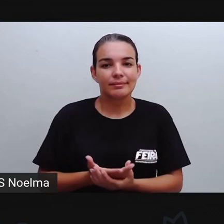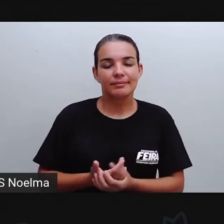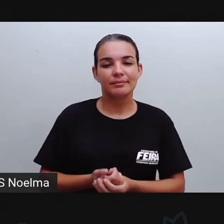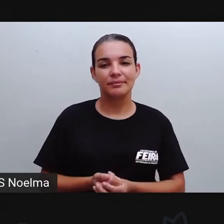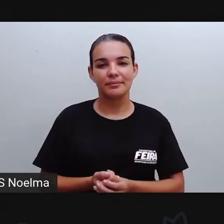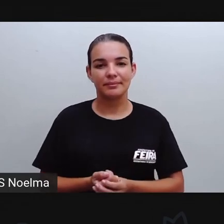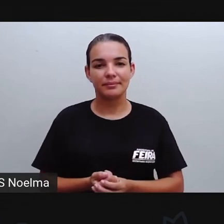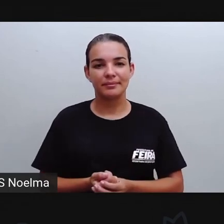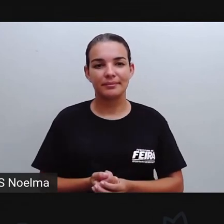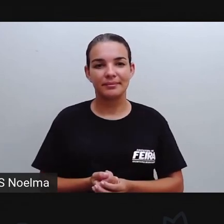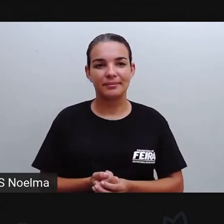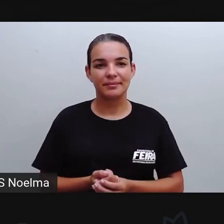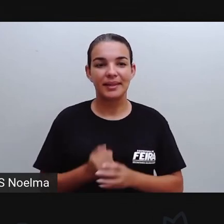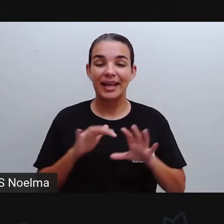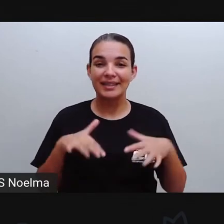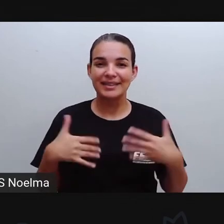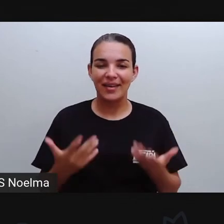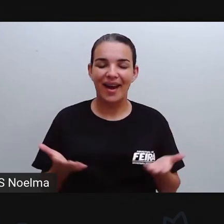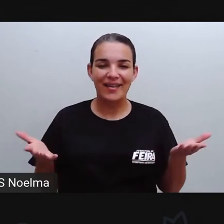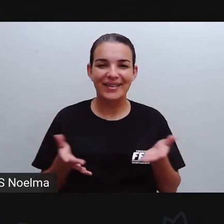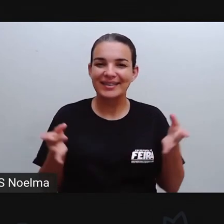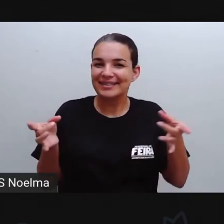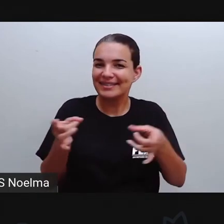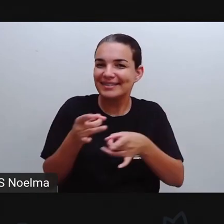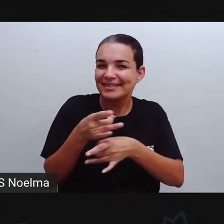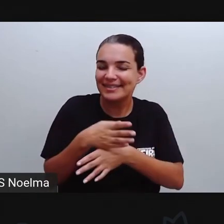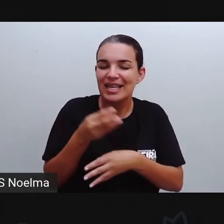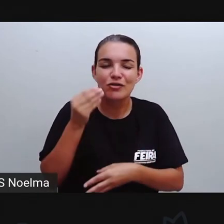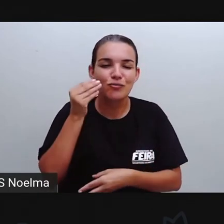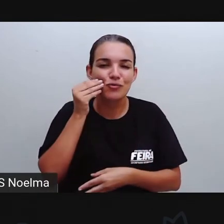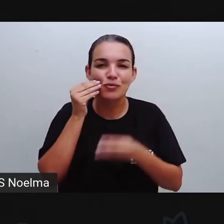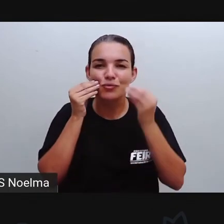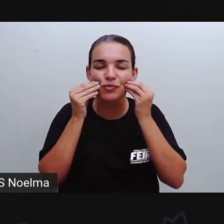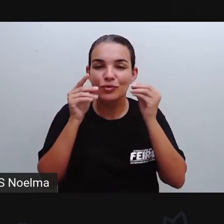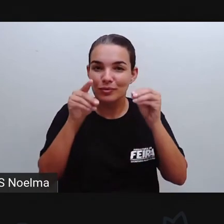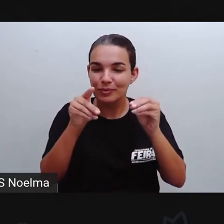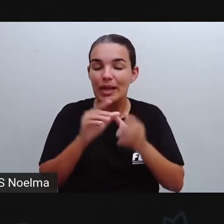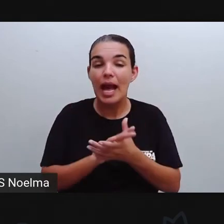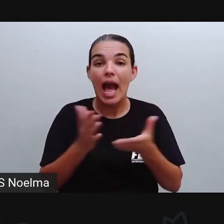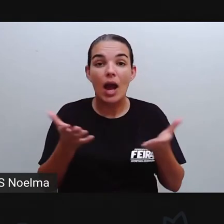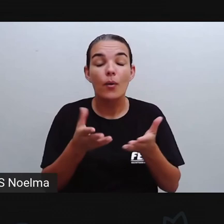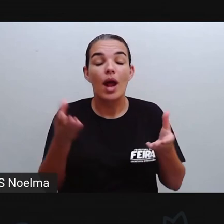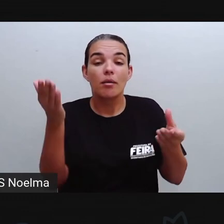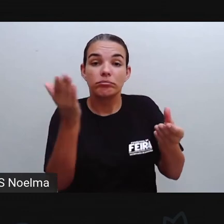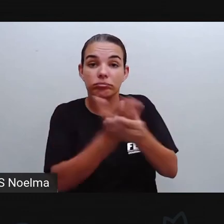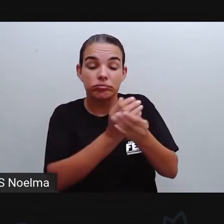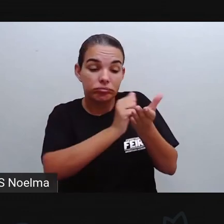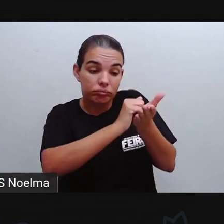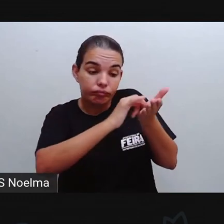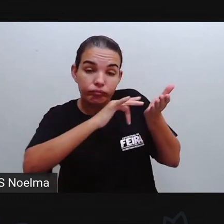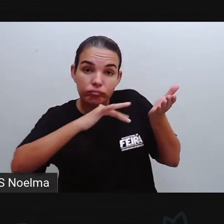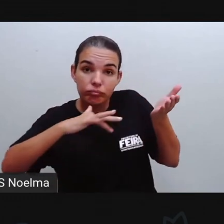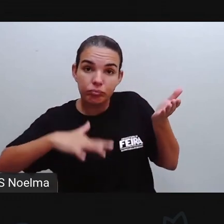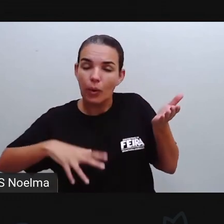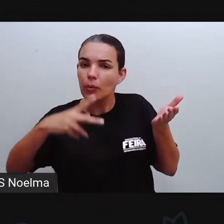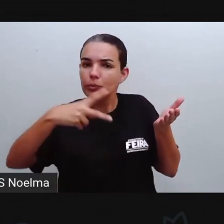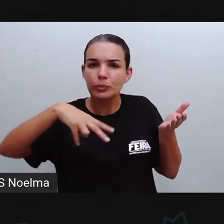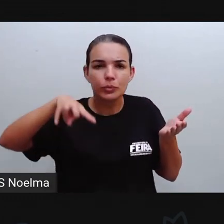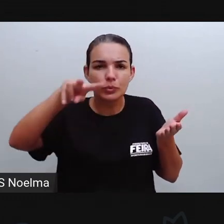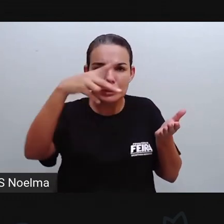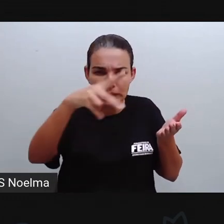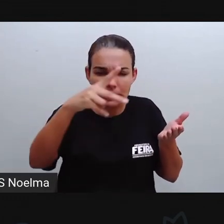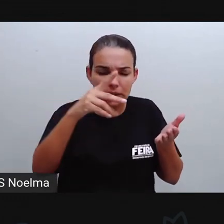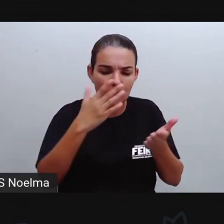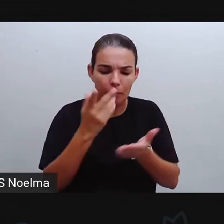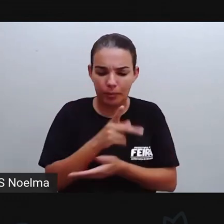aí, certo? Bom, gente, nós vamos ficando por aqui Pegue lá o seu percurso pedagógico Leia direitinho as orientações, né?